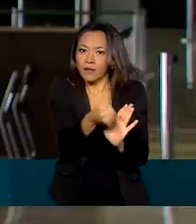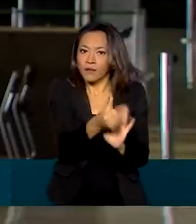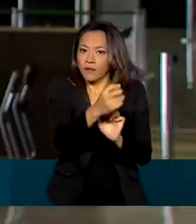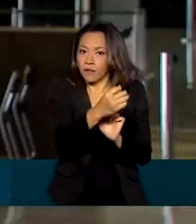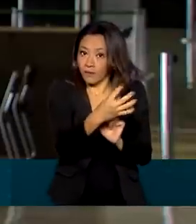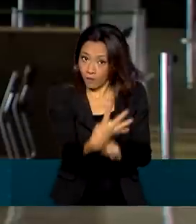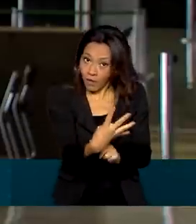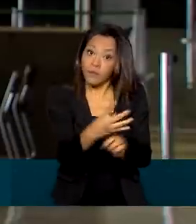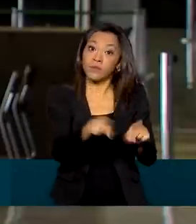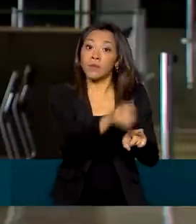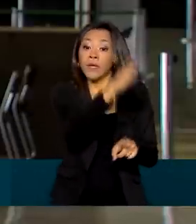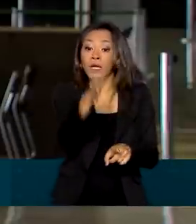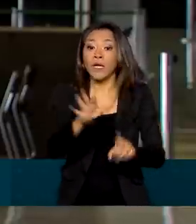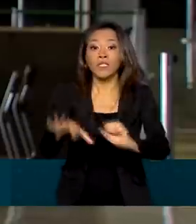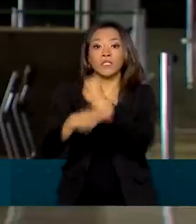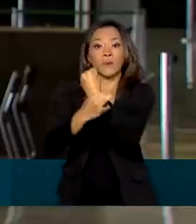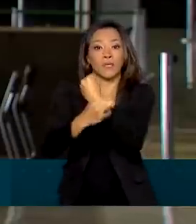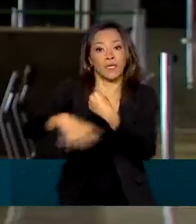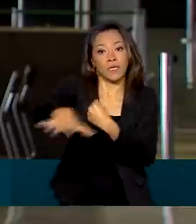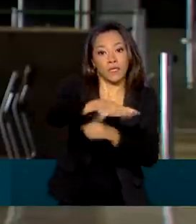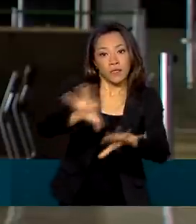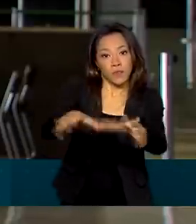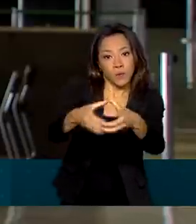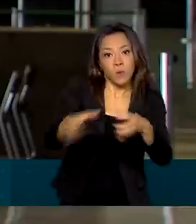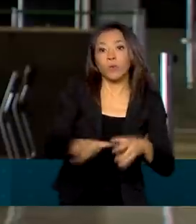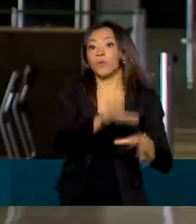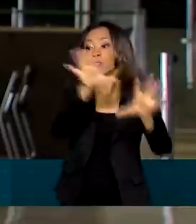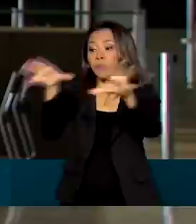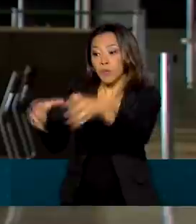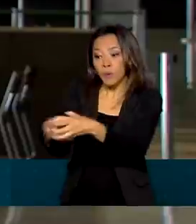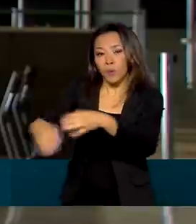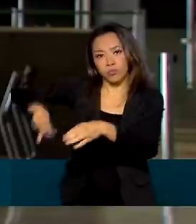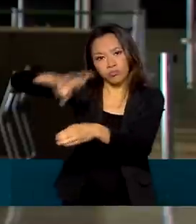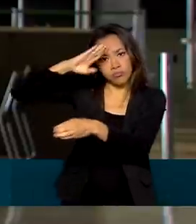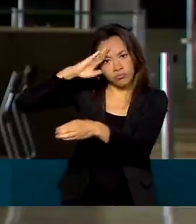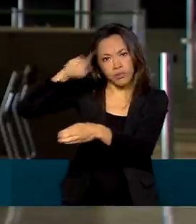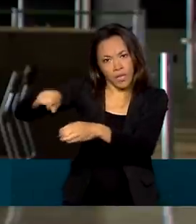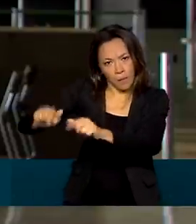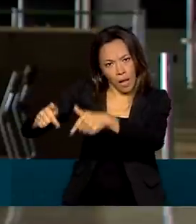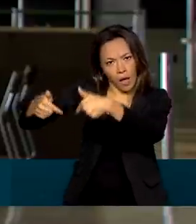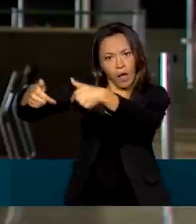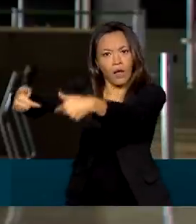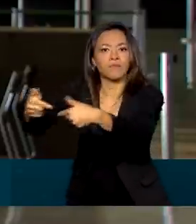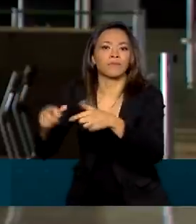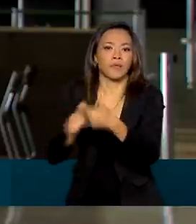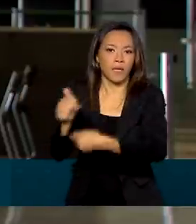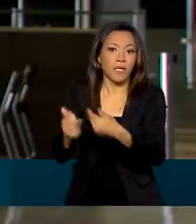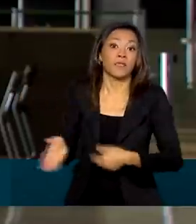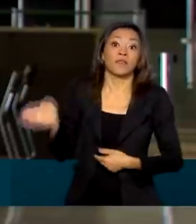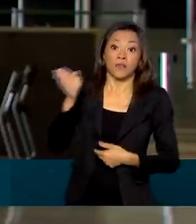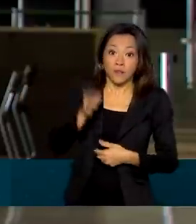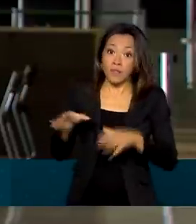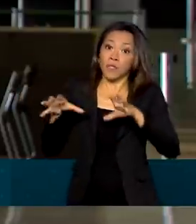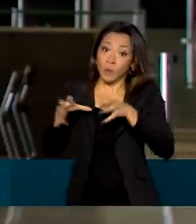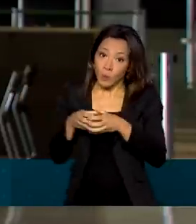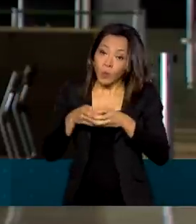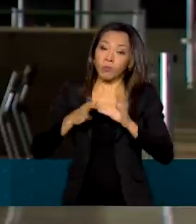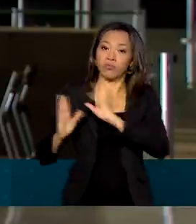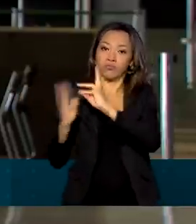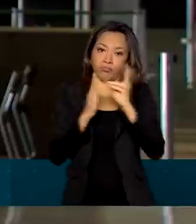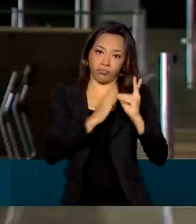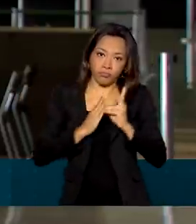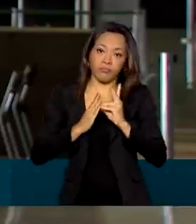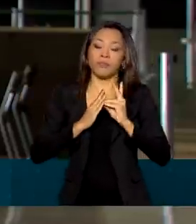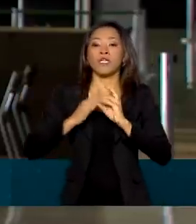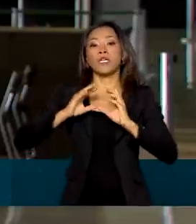agentes de segurança e também forças armadas que estão na linha de frente contra a Covid-19 e também povos indígenas e de comunidades